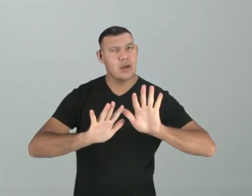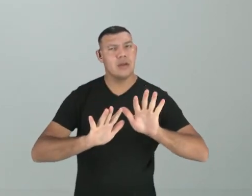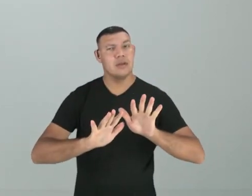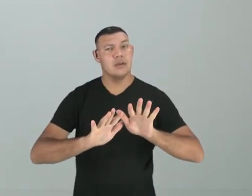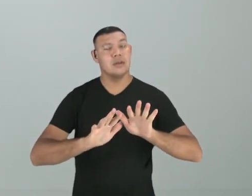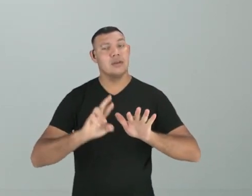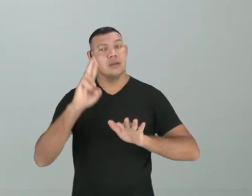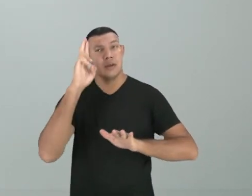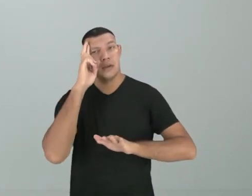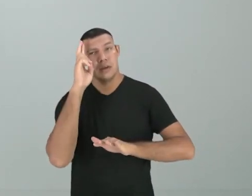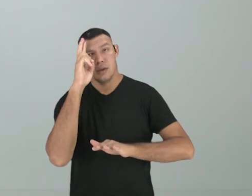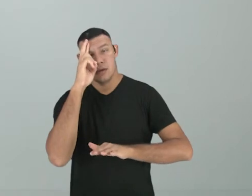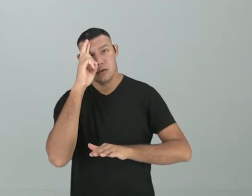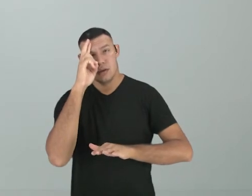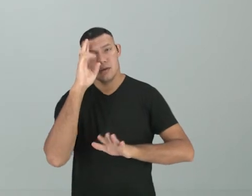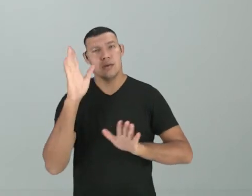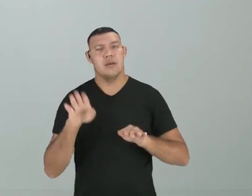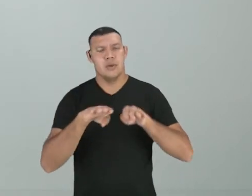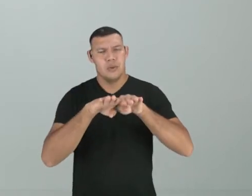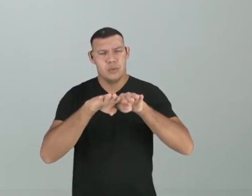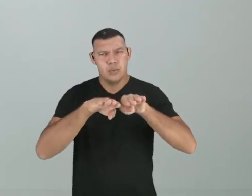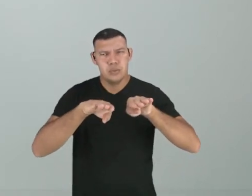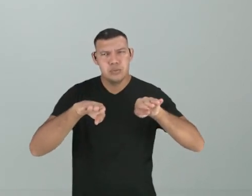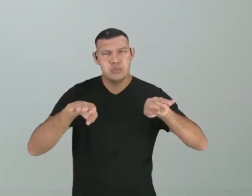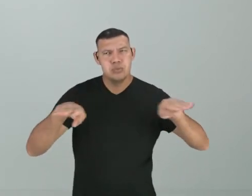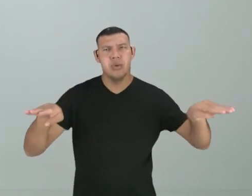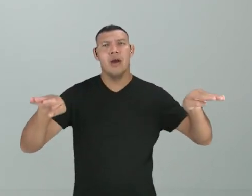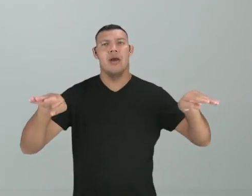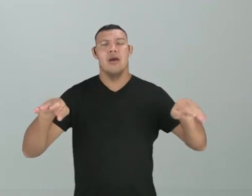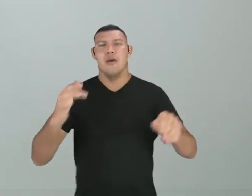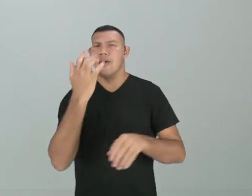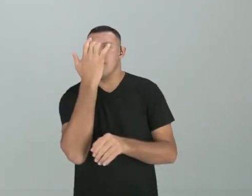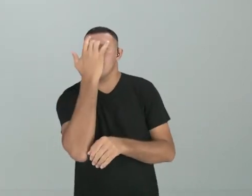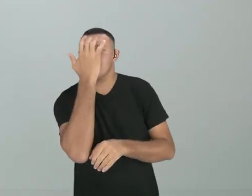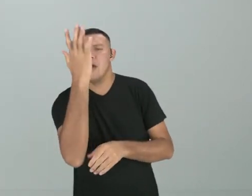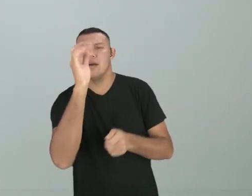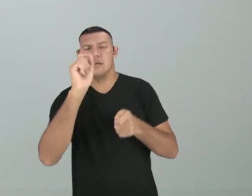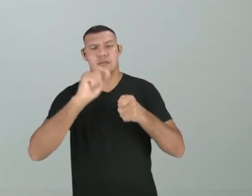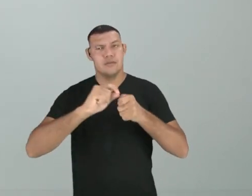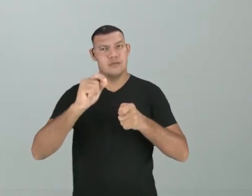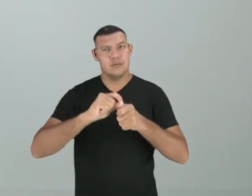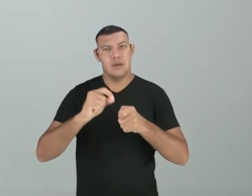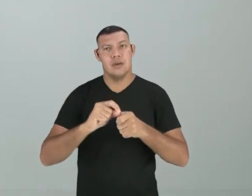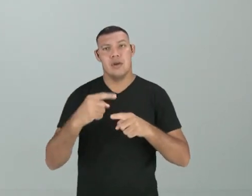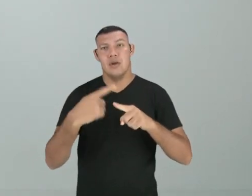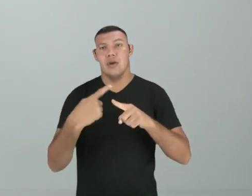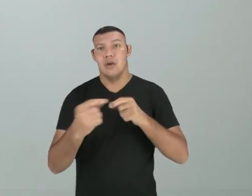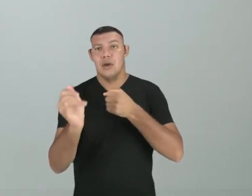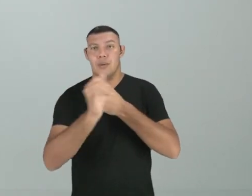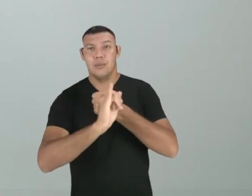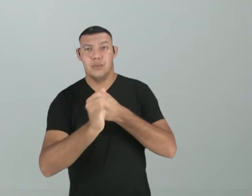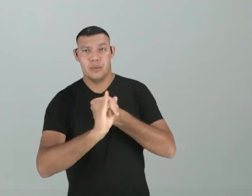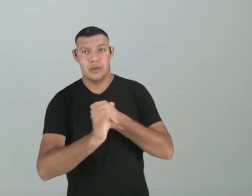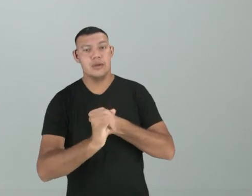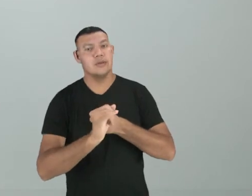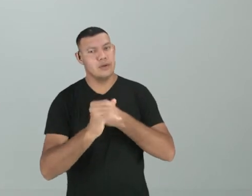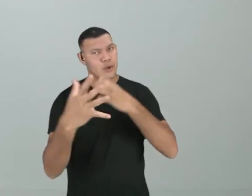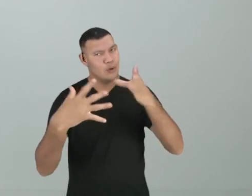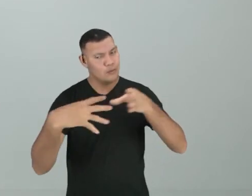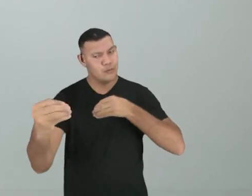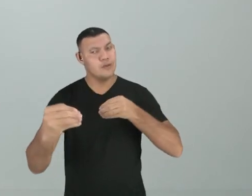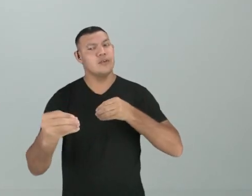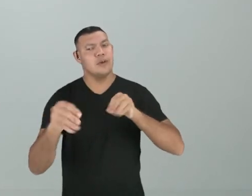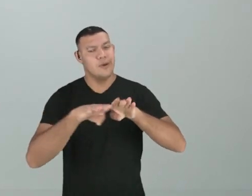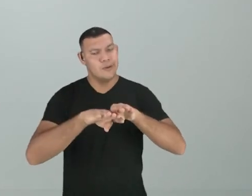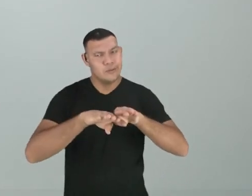história linear, que seja mais fácil para produzir, porque a crônica pode fugir da linearidade, mas é mais